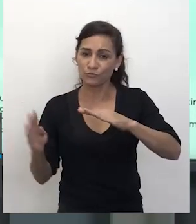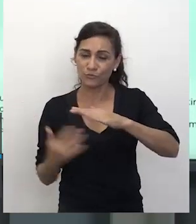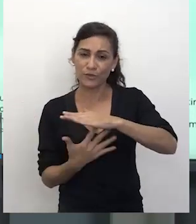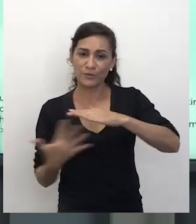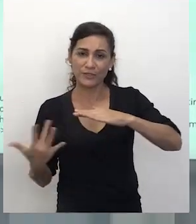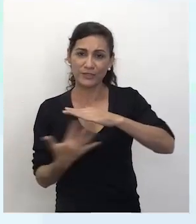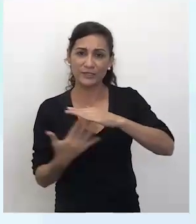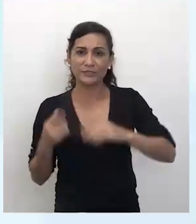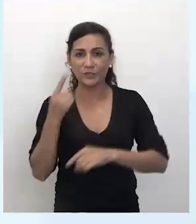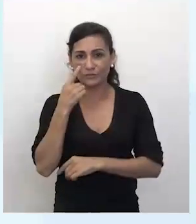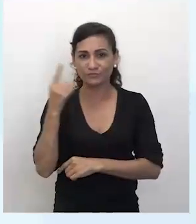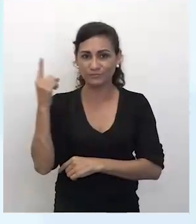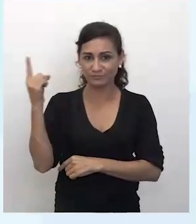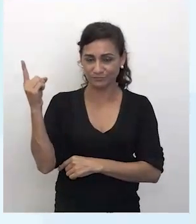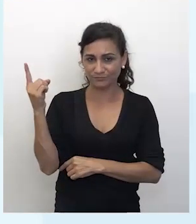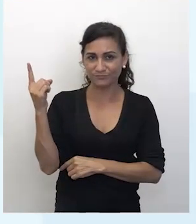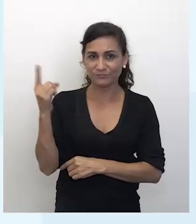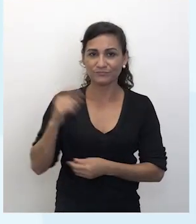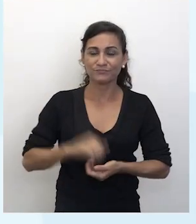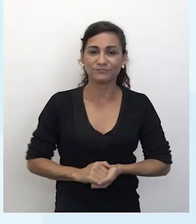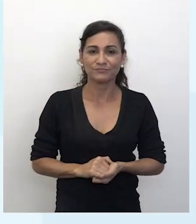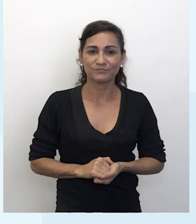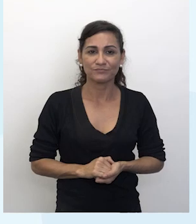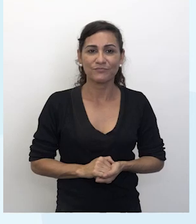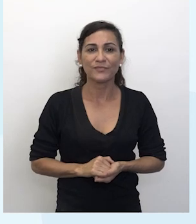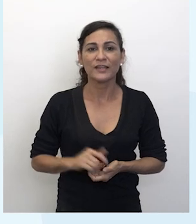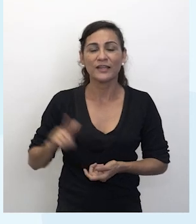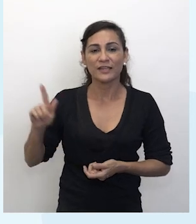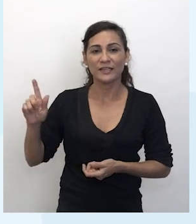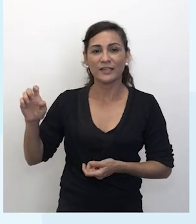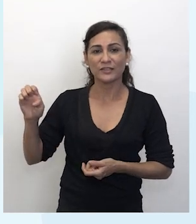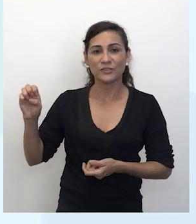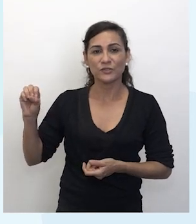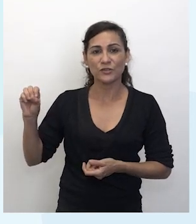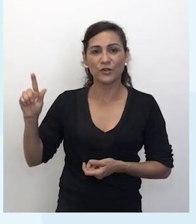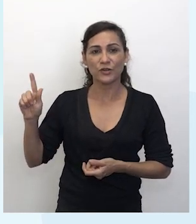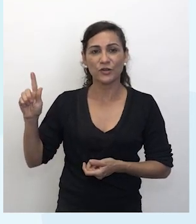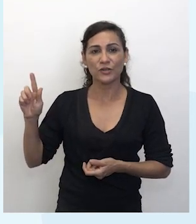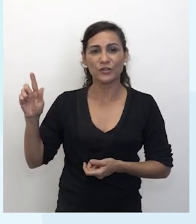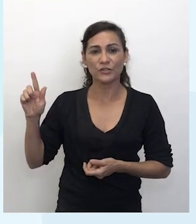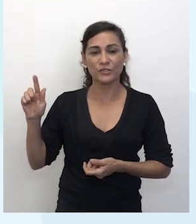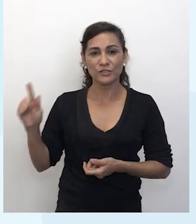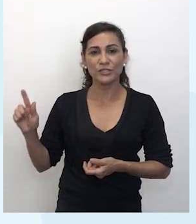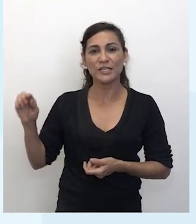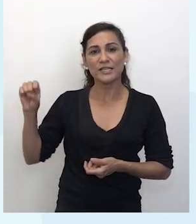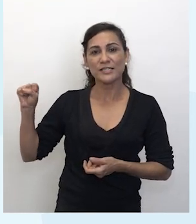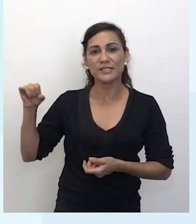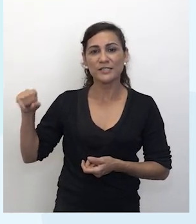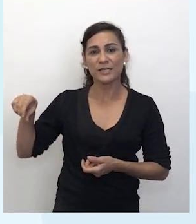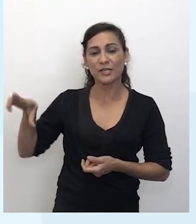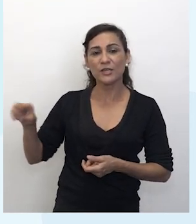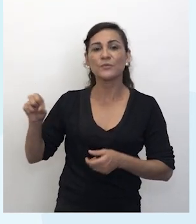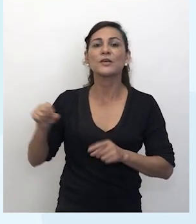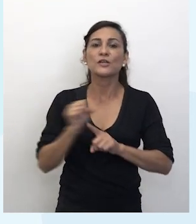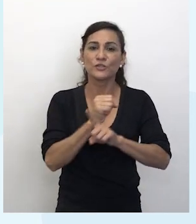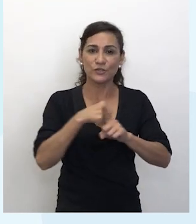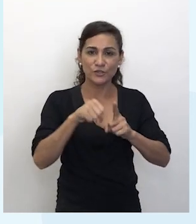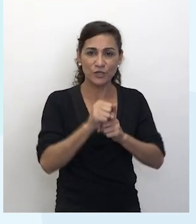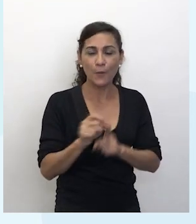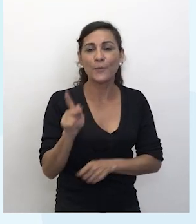colocar aí na tela para vocês. É o George Zimmel, né? Um sociólogo, filósofo, professor